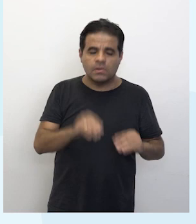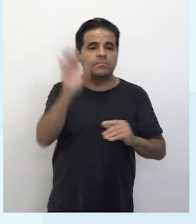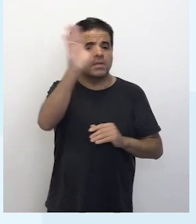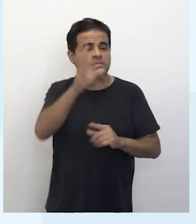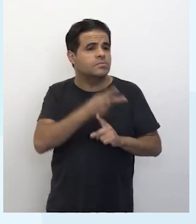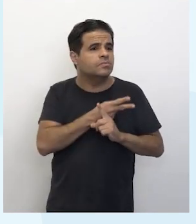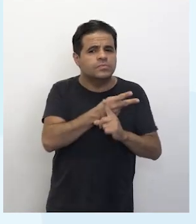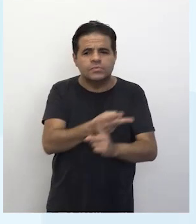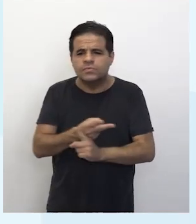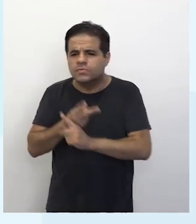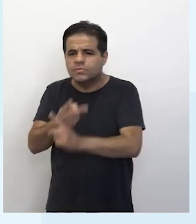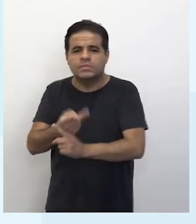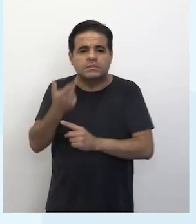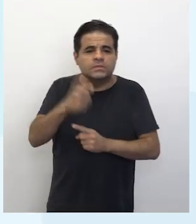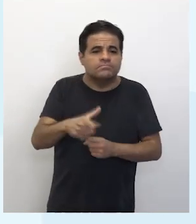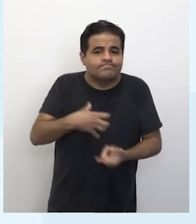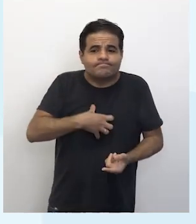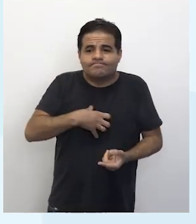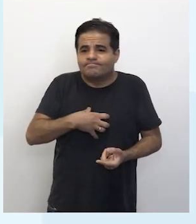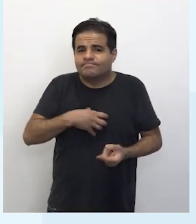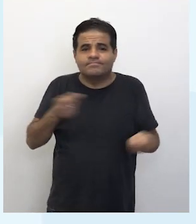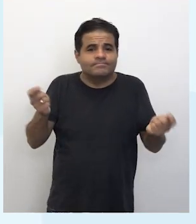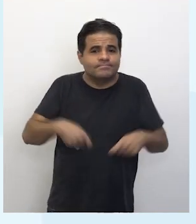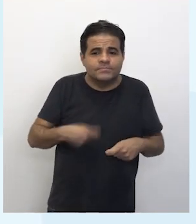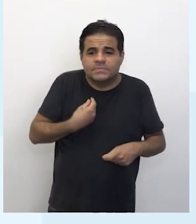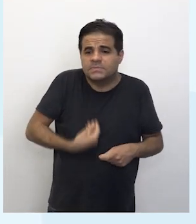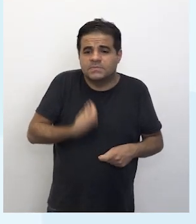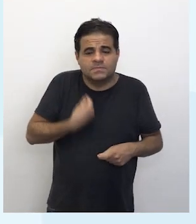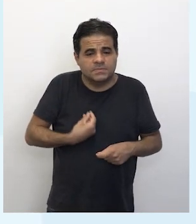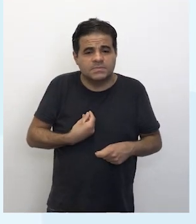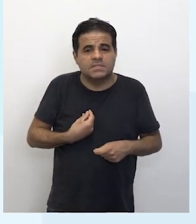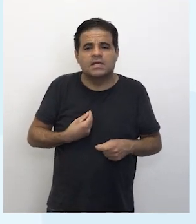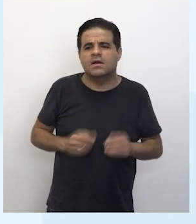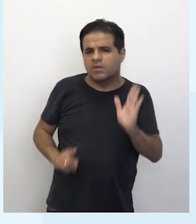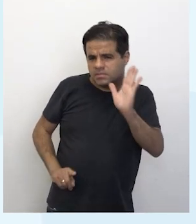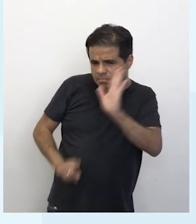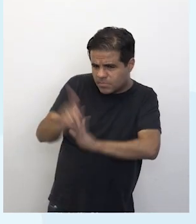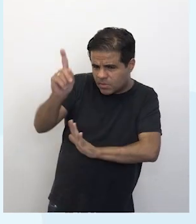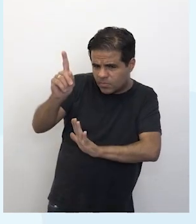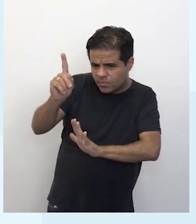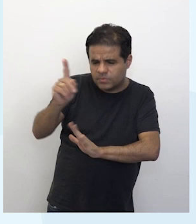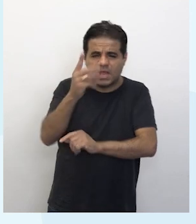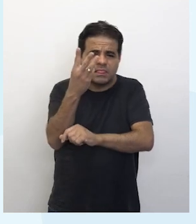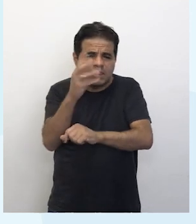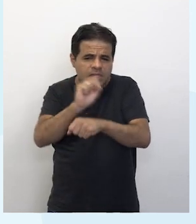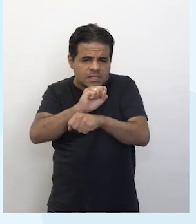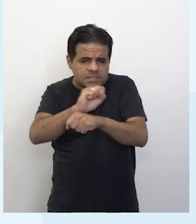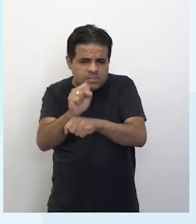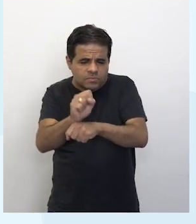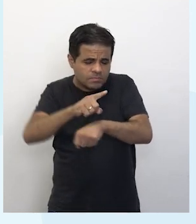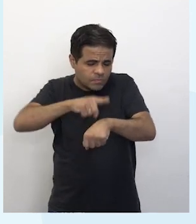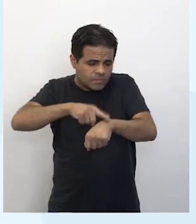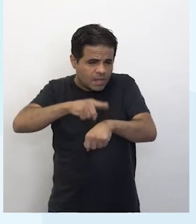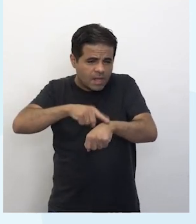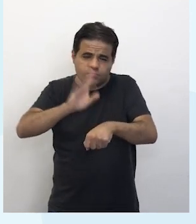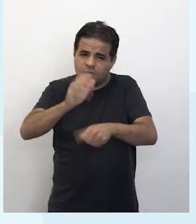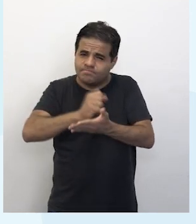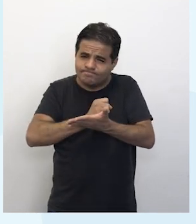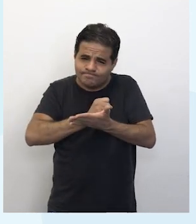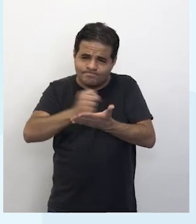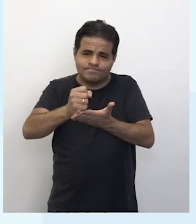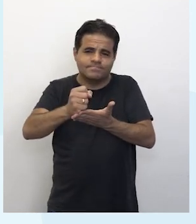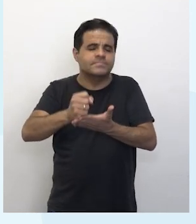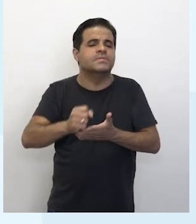outras condições de vida. E nós vamos colocar aqui essa pergunta, mas vamos deixar 30 segundos, porque o tempo já está ficando